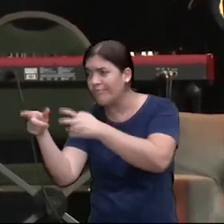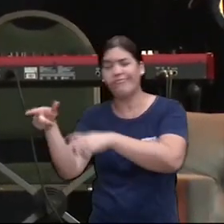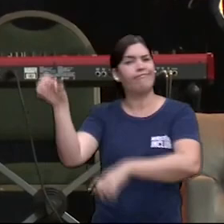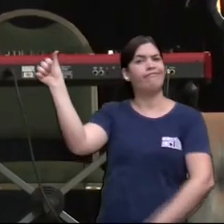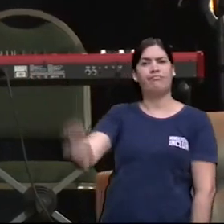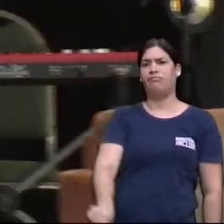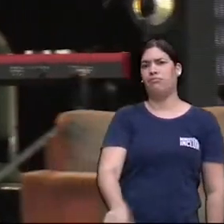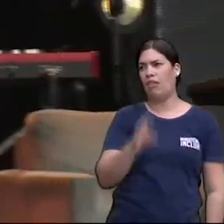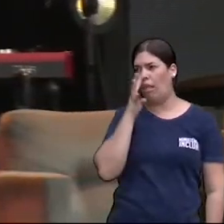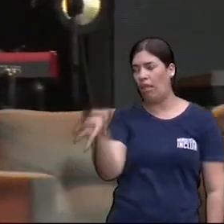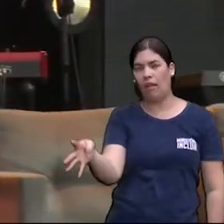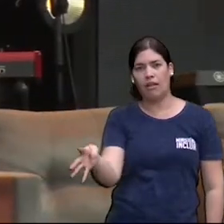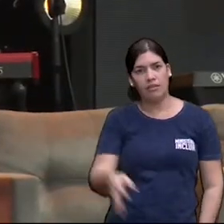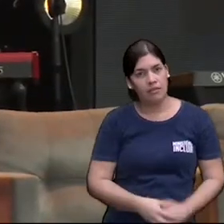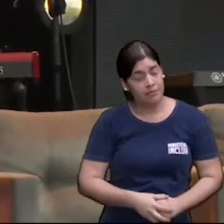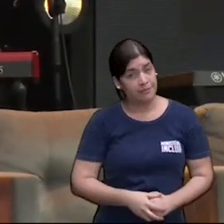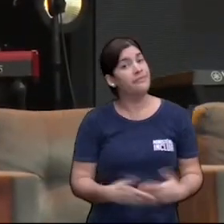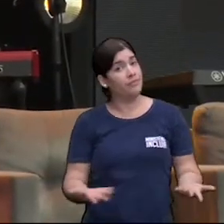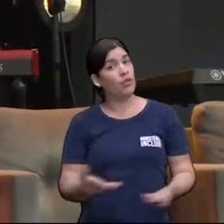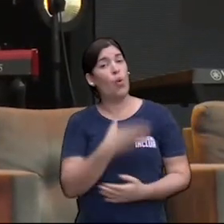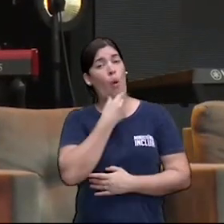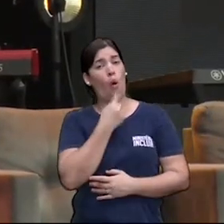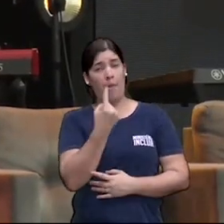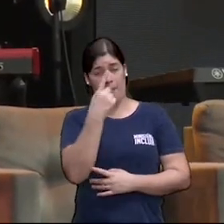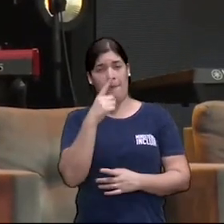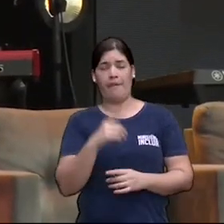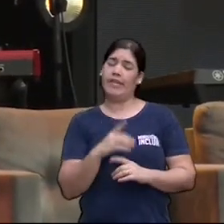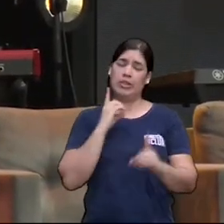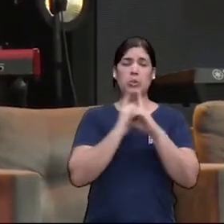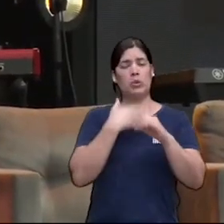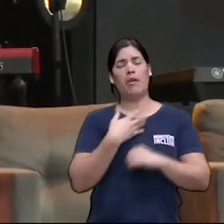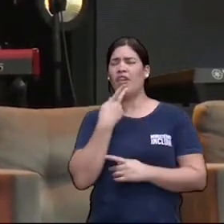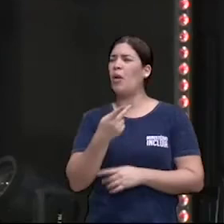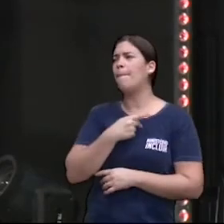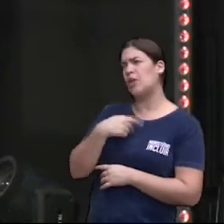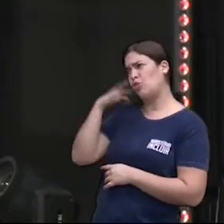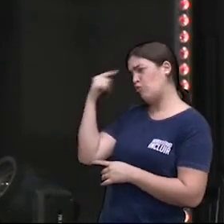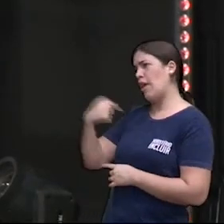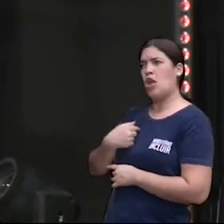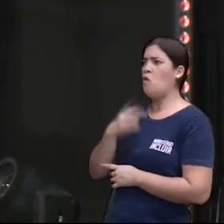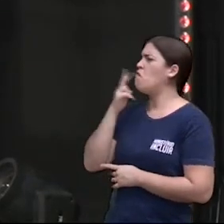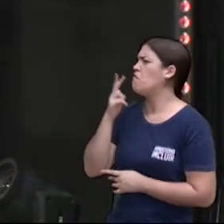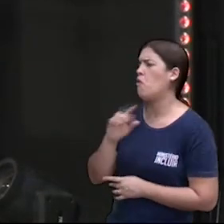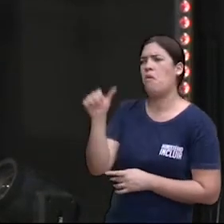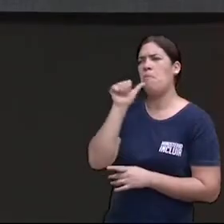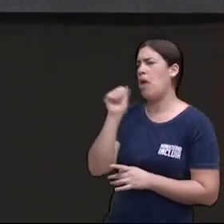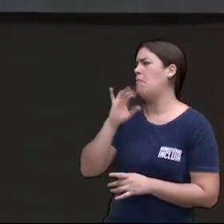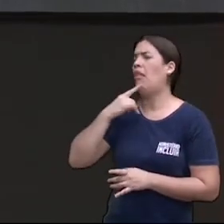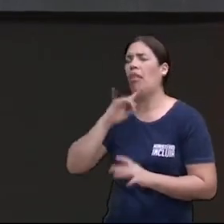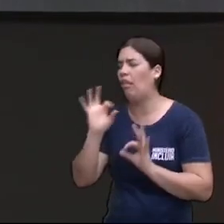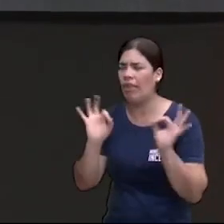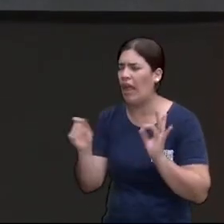falou para mim uma vez, falou, pastor, olha só, eu não bebo, eu não fumo, eu não uso